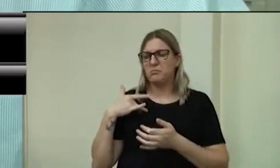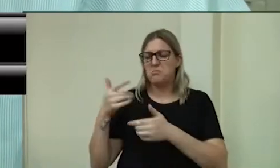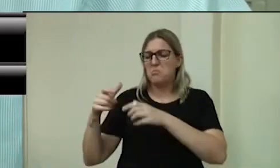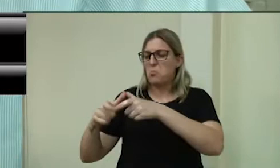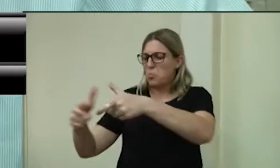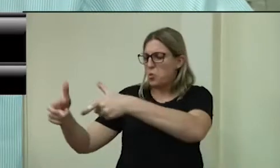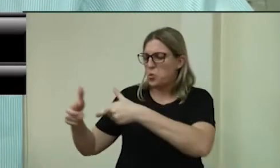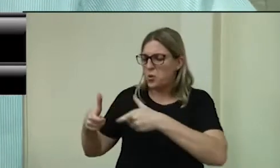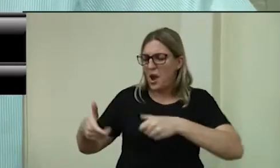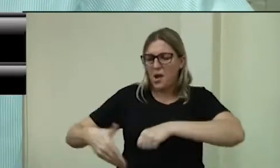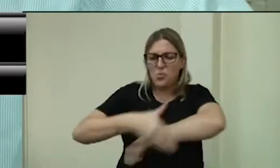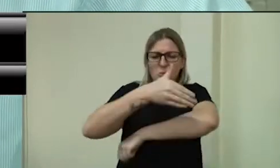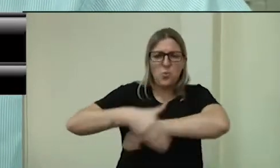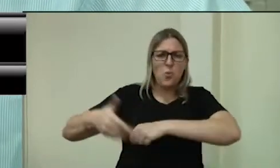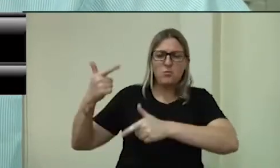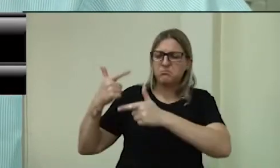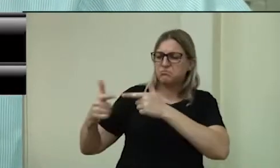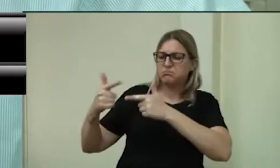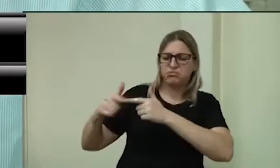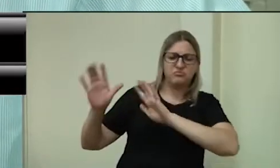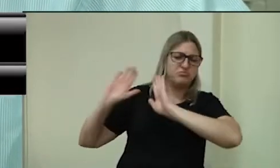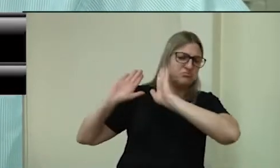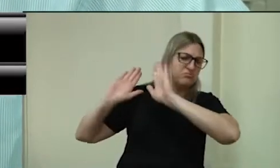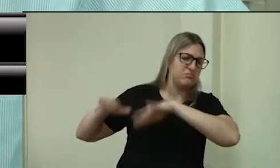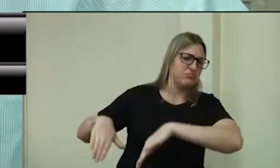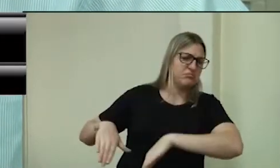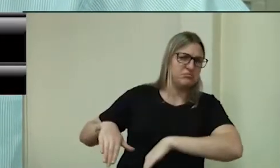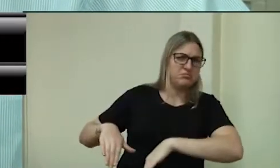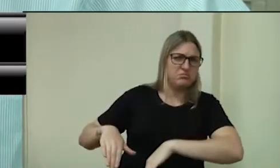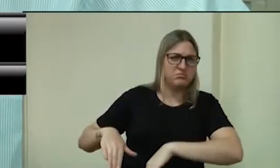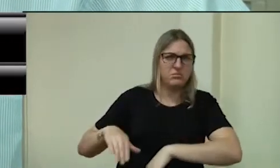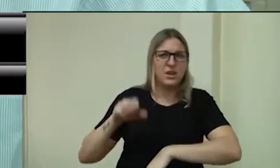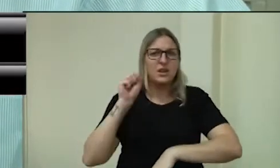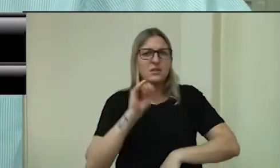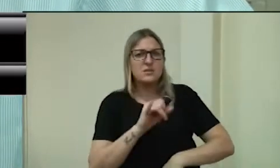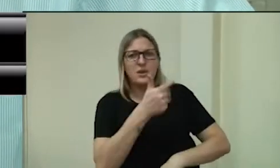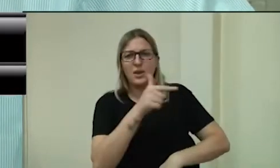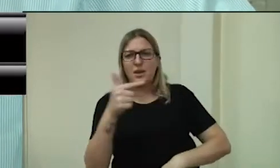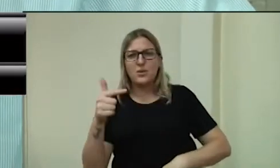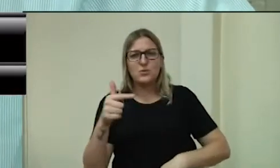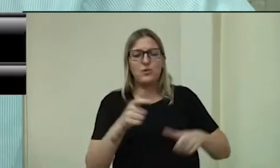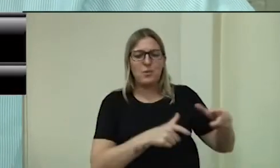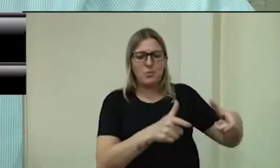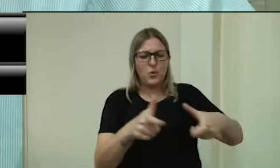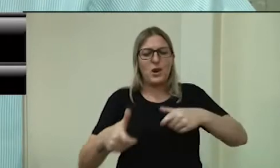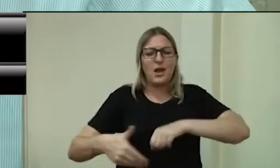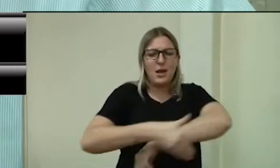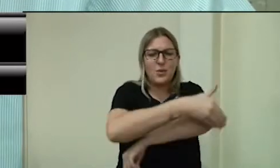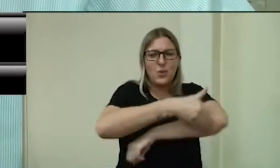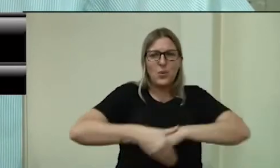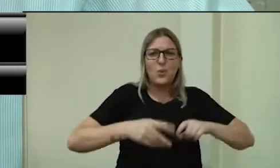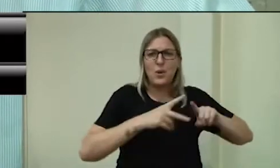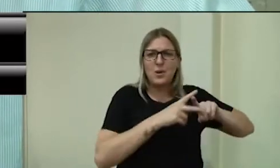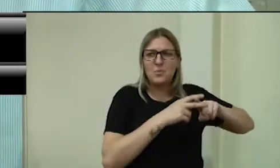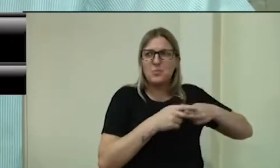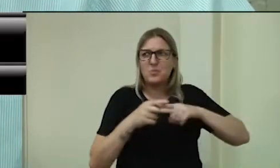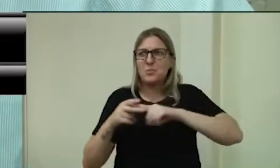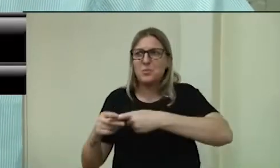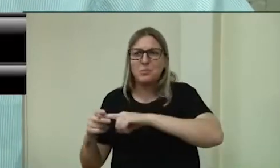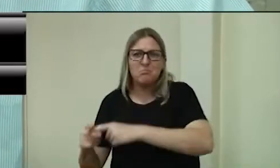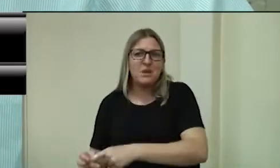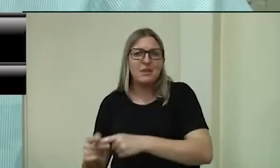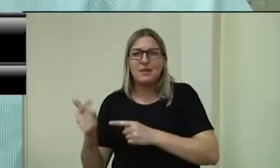buraco se pula por cima, se não tem buraco, o mecânico não vive, então, esse pedido aqui, muita gente